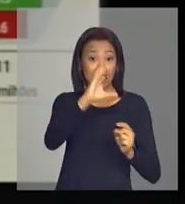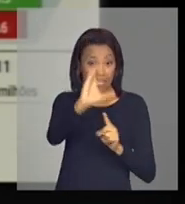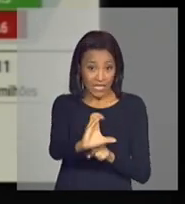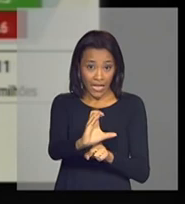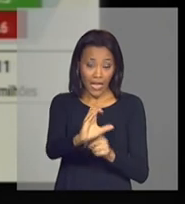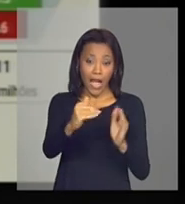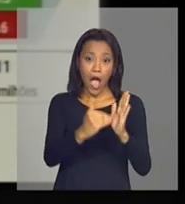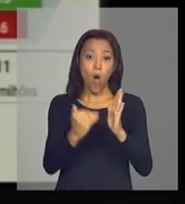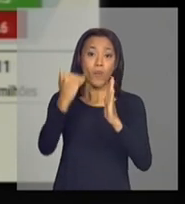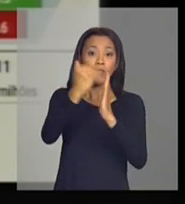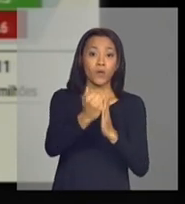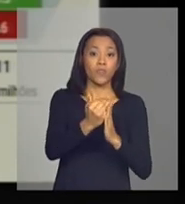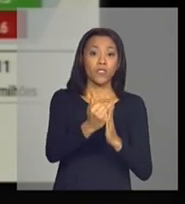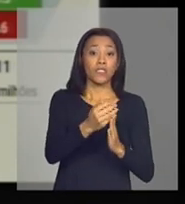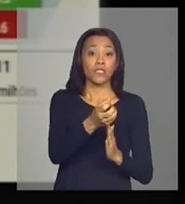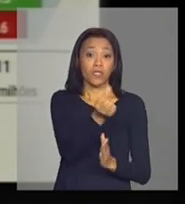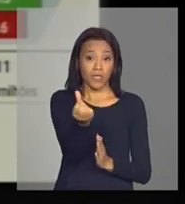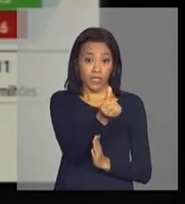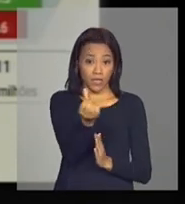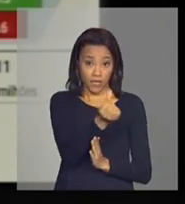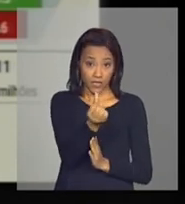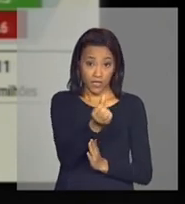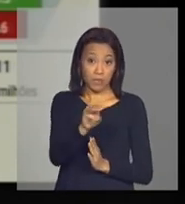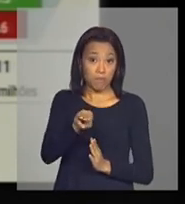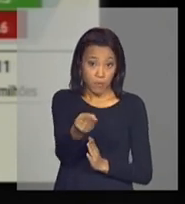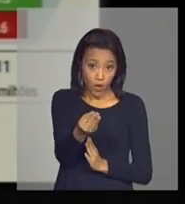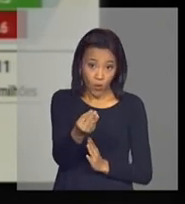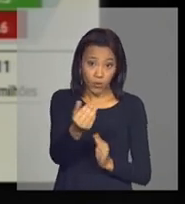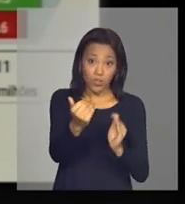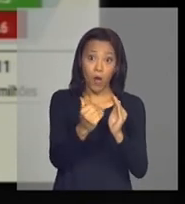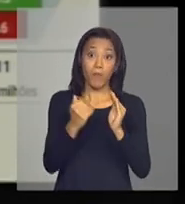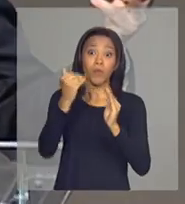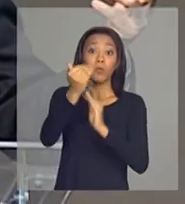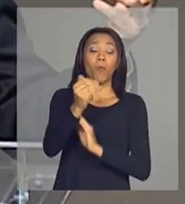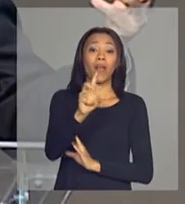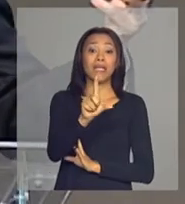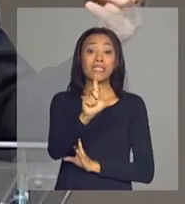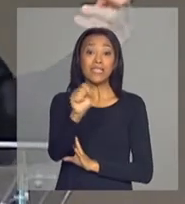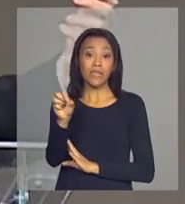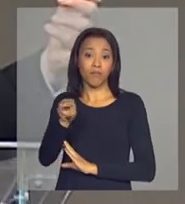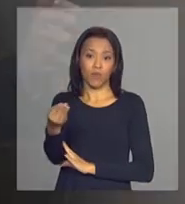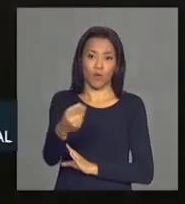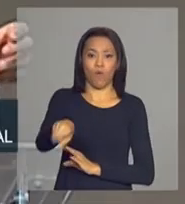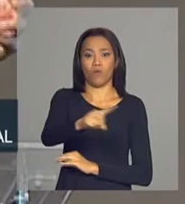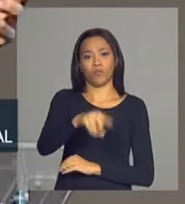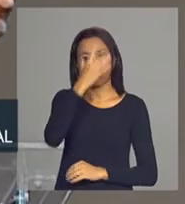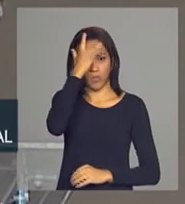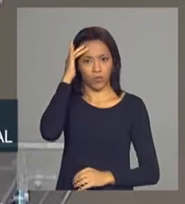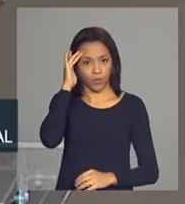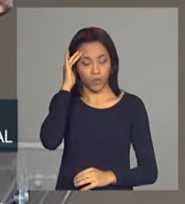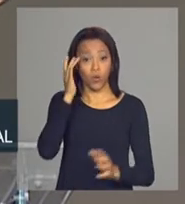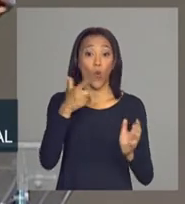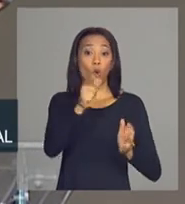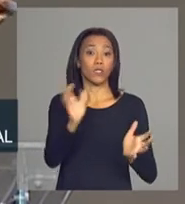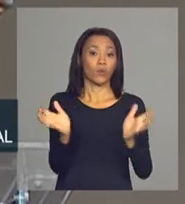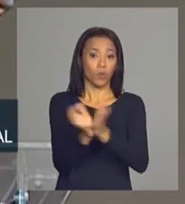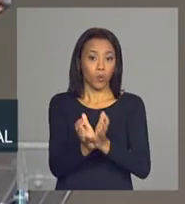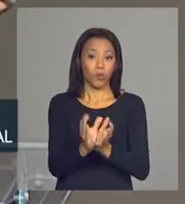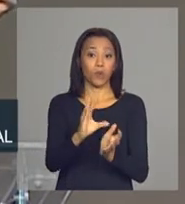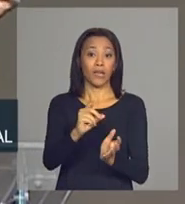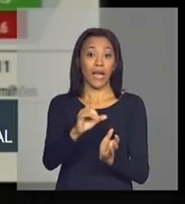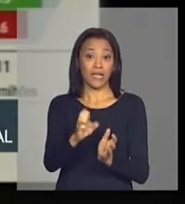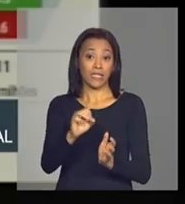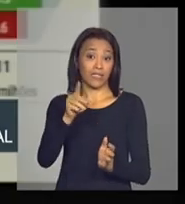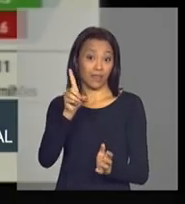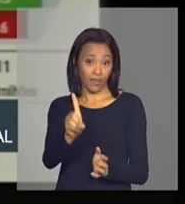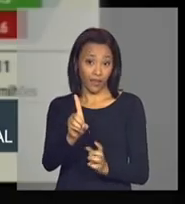66 milhões de pessoas para 100 milhões de pessoas. A classe D